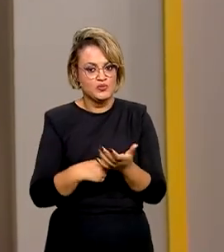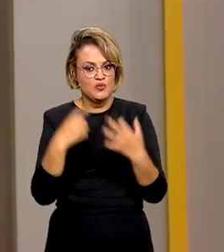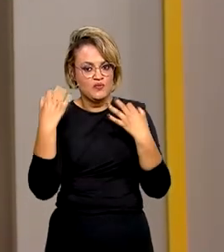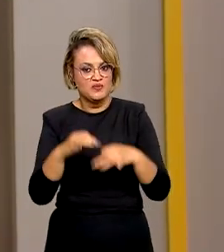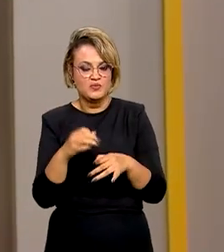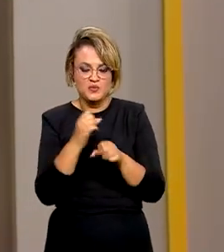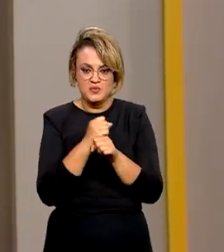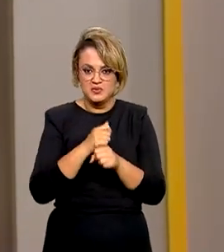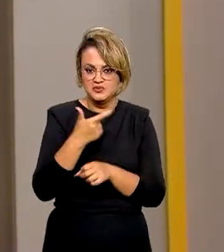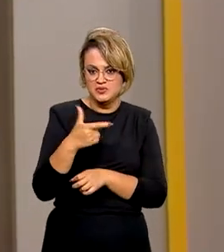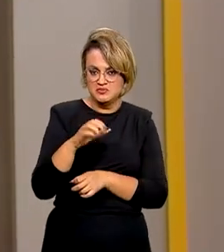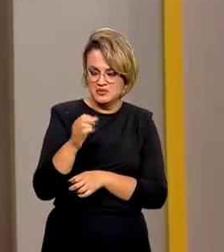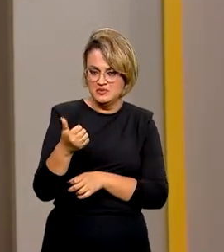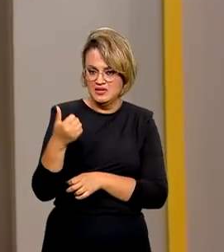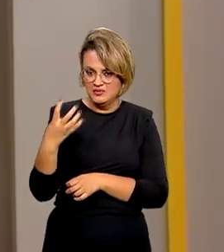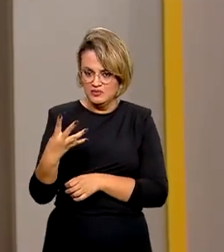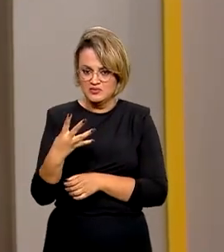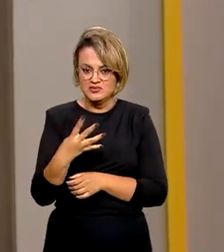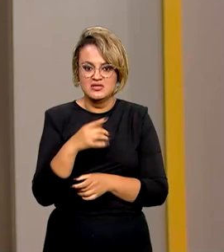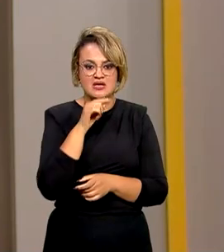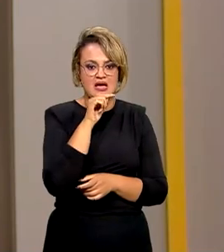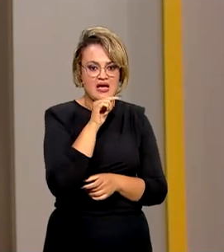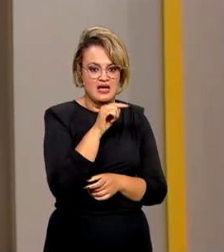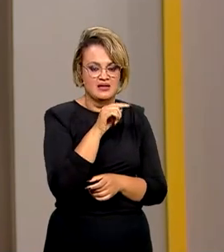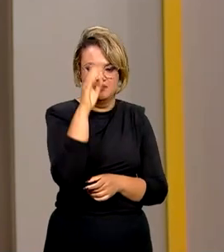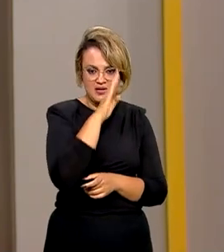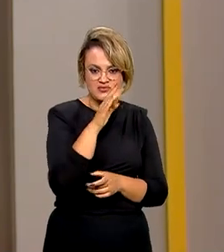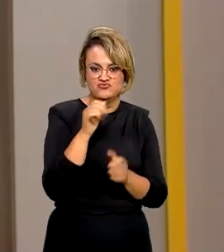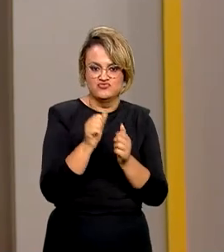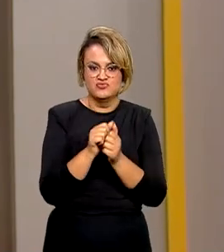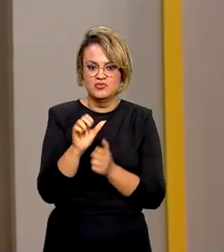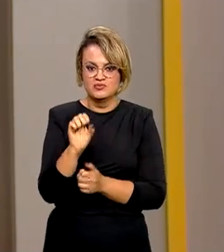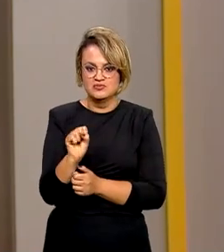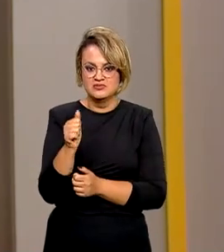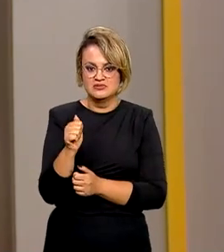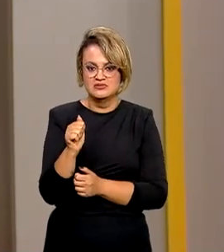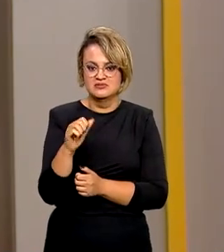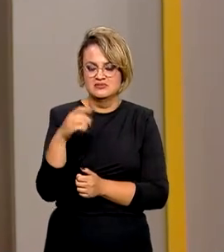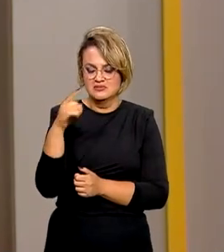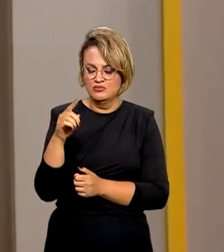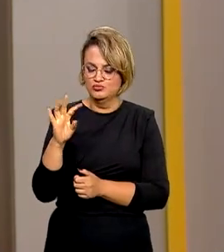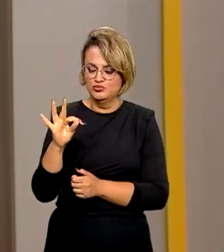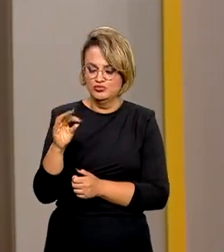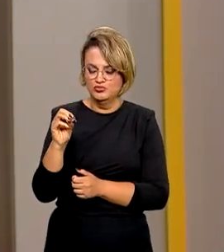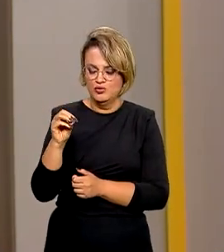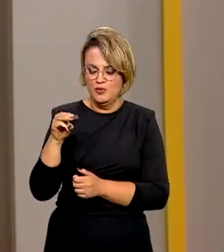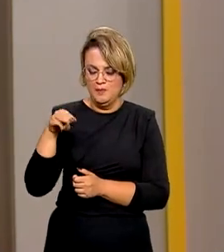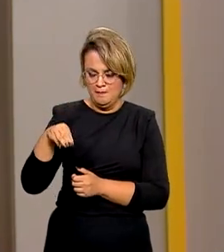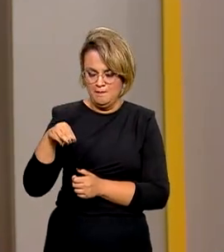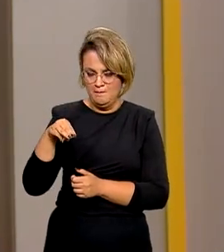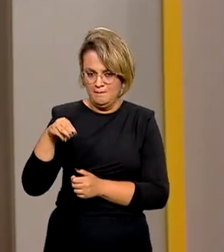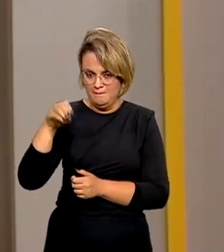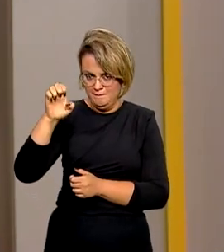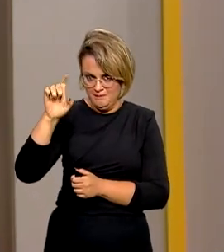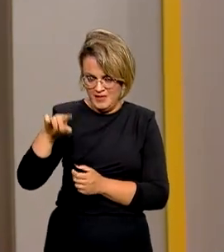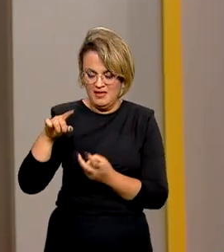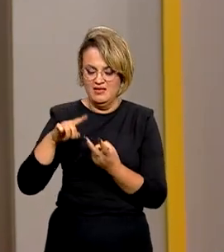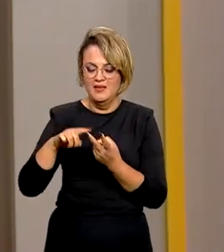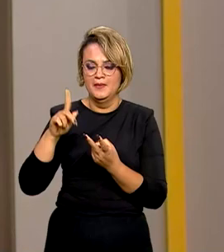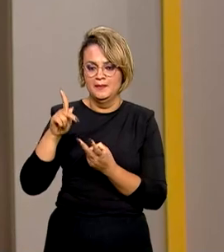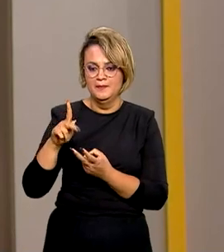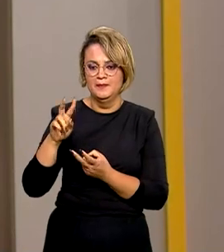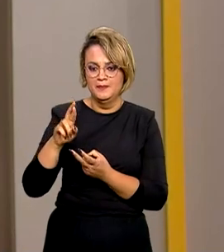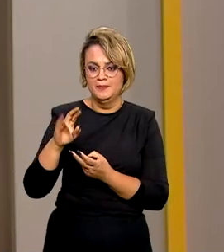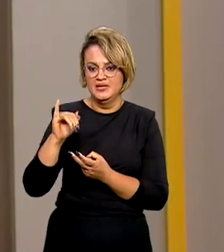2014 entre Brasil e São Tomé e Príncipe prepara o futuro de milhares de jovens santomenses. Eles têm a